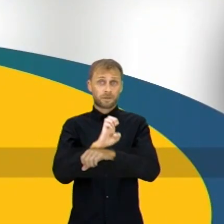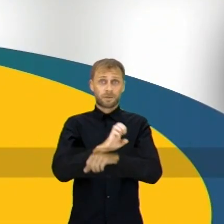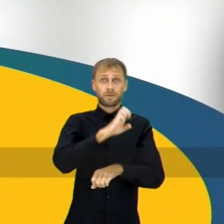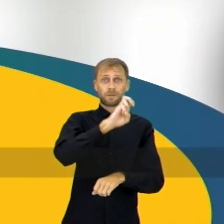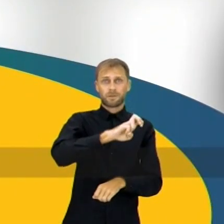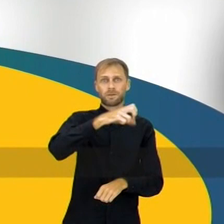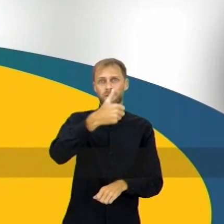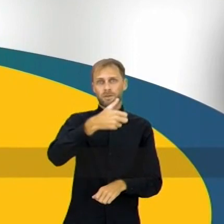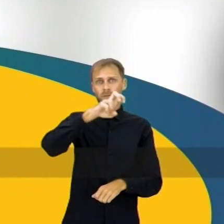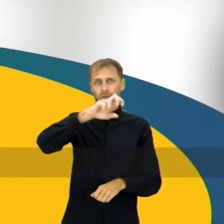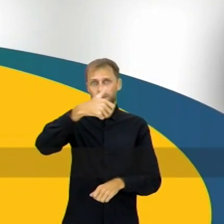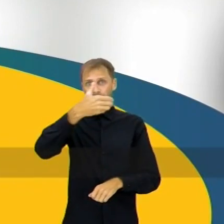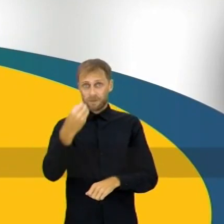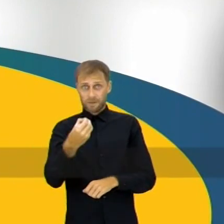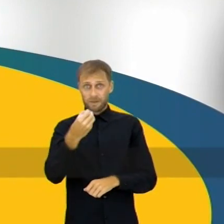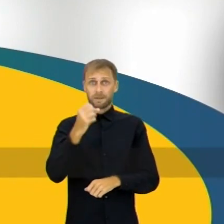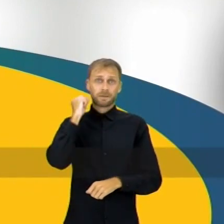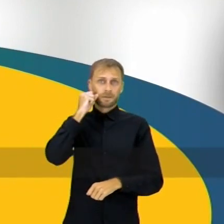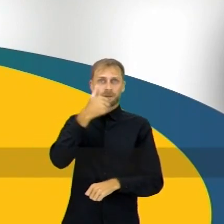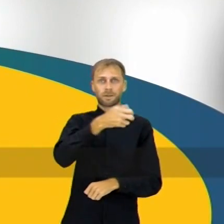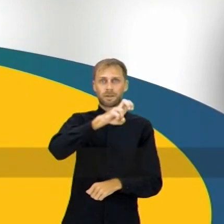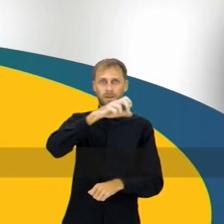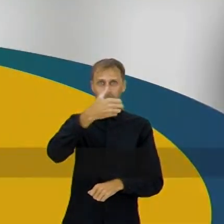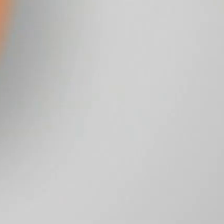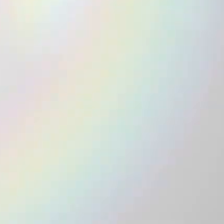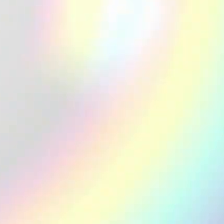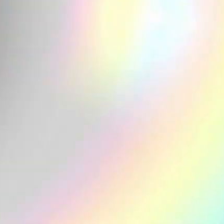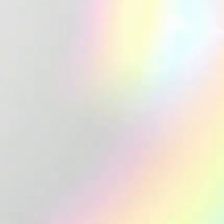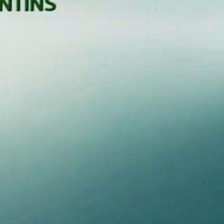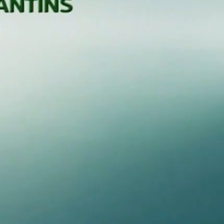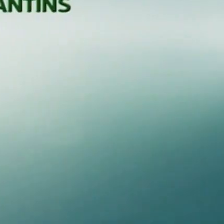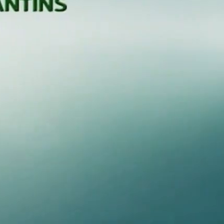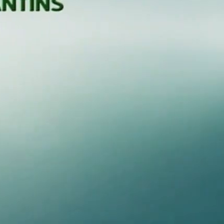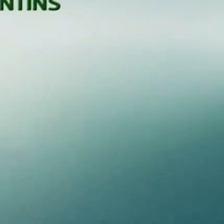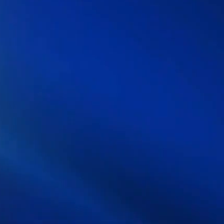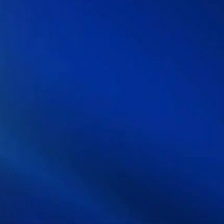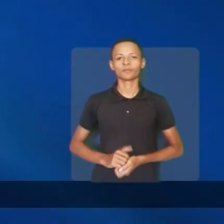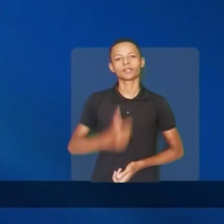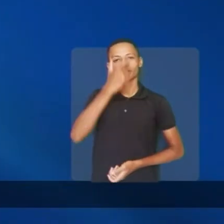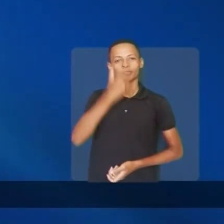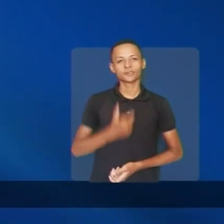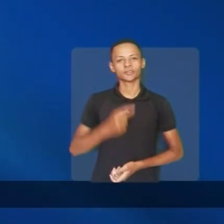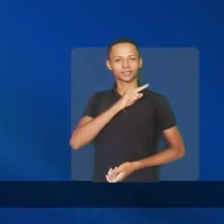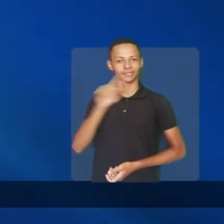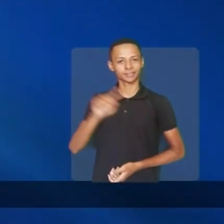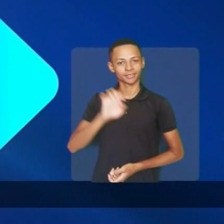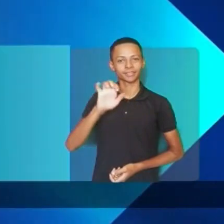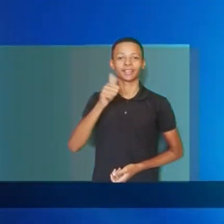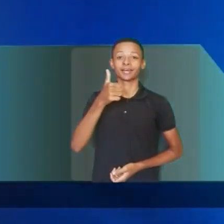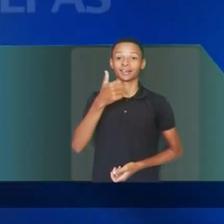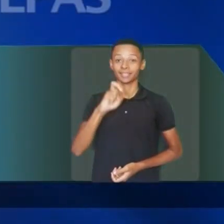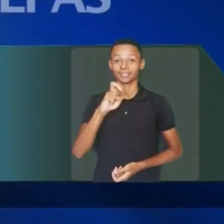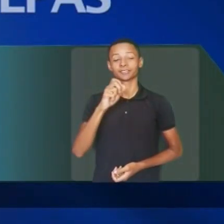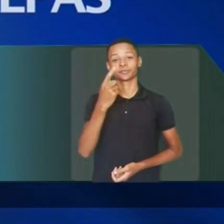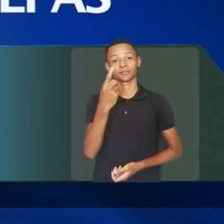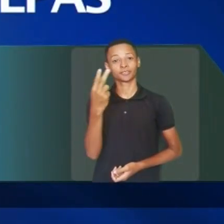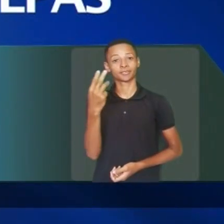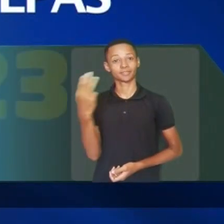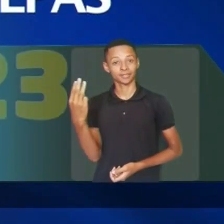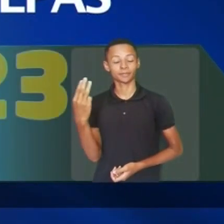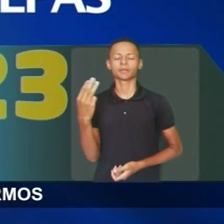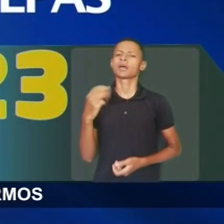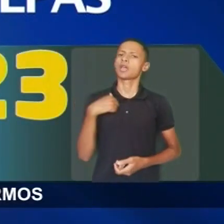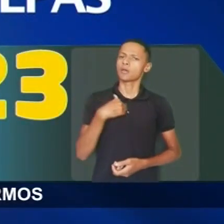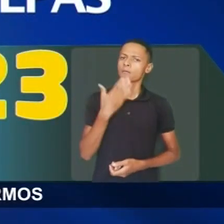estadual, 51, 510. E passou a Claudemir Senador, 510. Sou Zé das Poupas, com o número 15123.